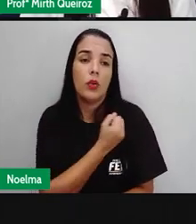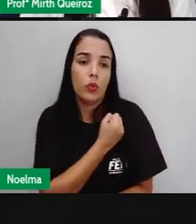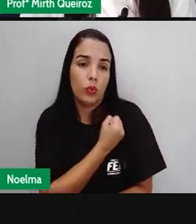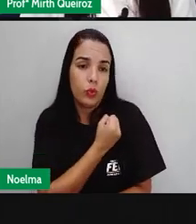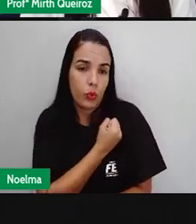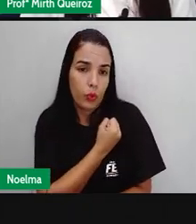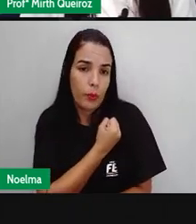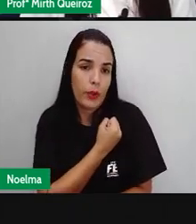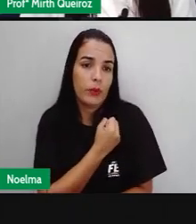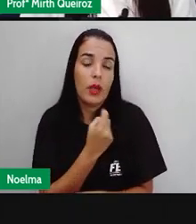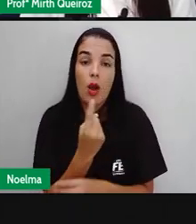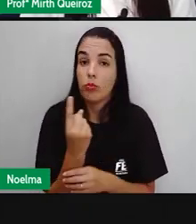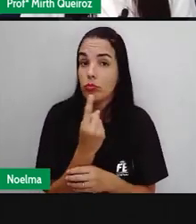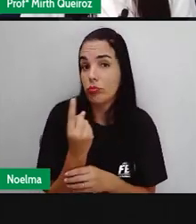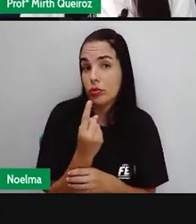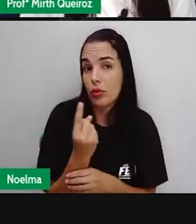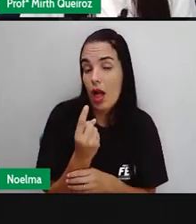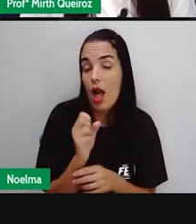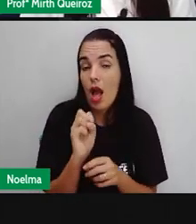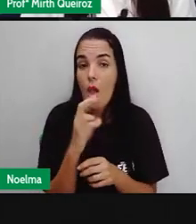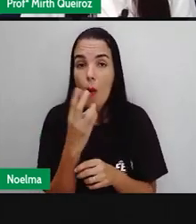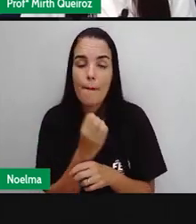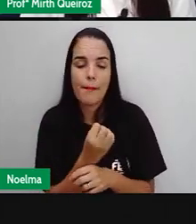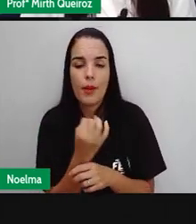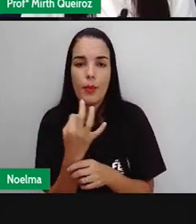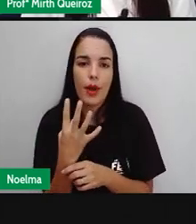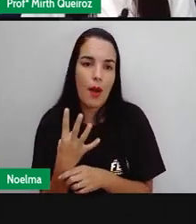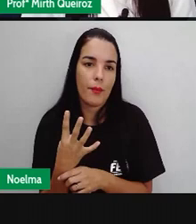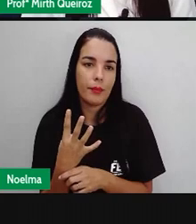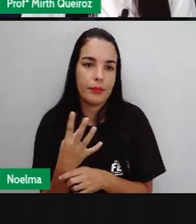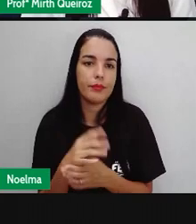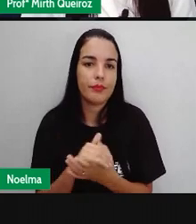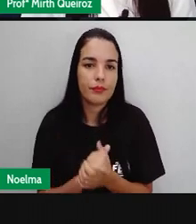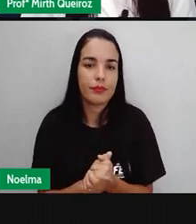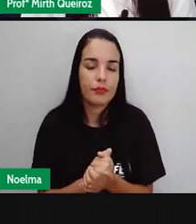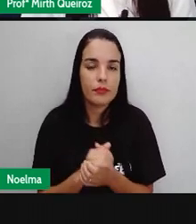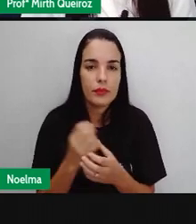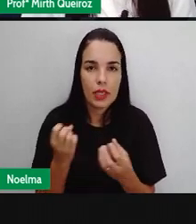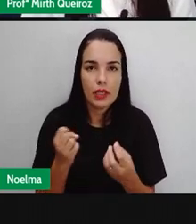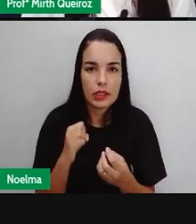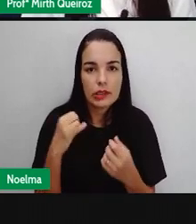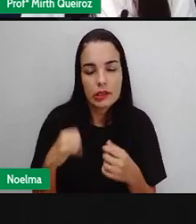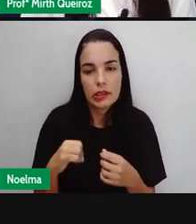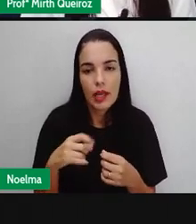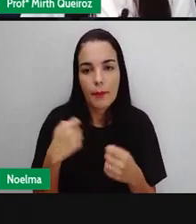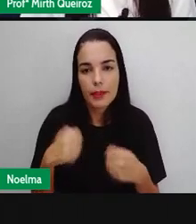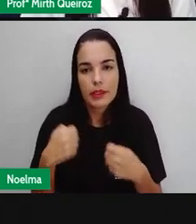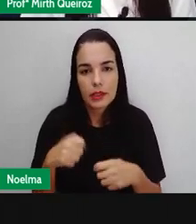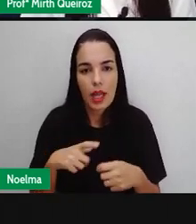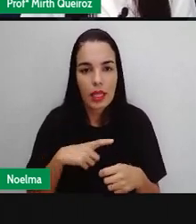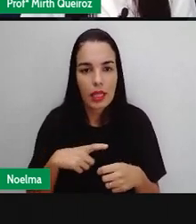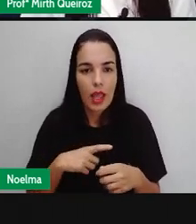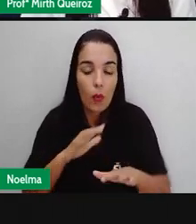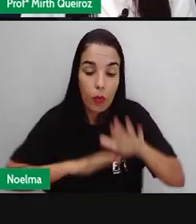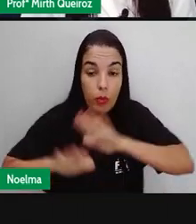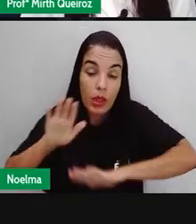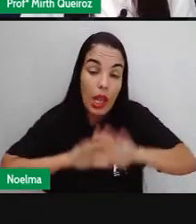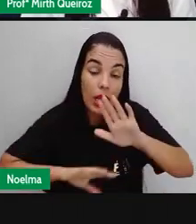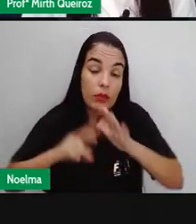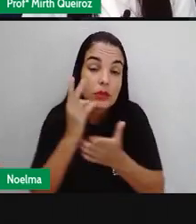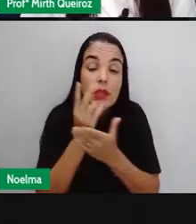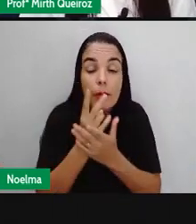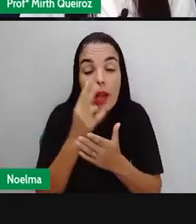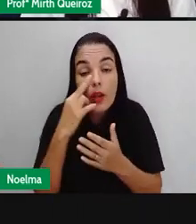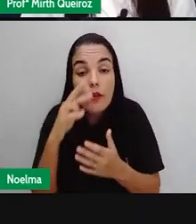E em número, se está no singular ou plural. A gente não fala gato, lindos. Ou gatos, lindo.